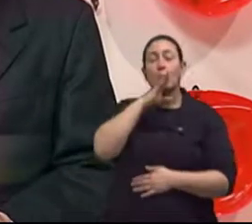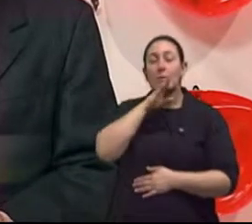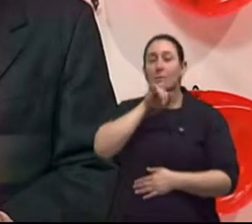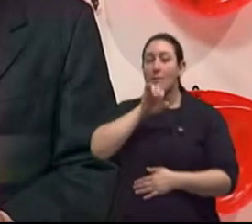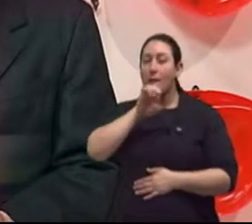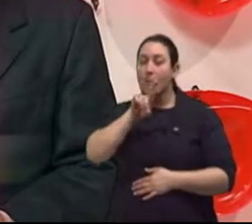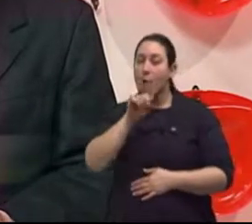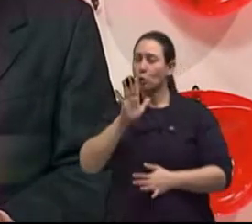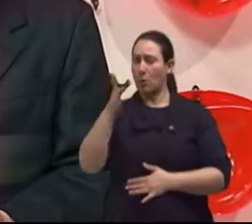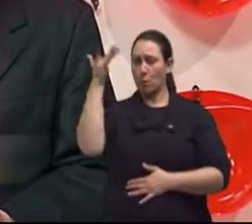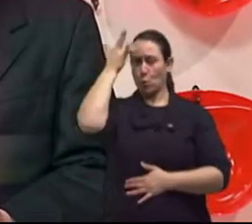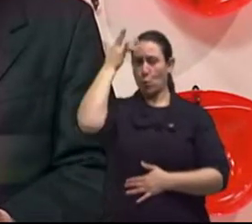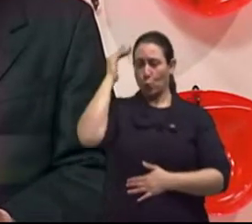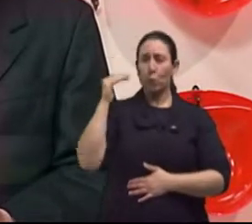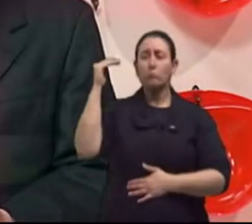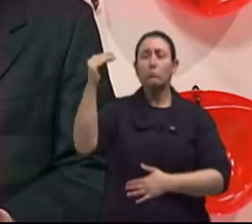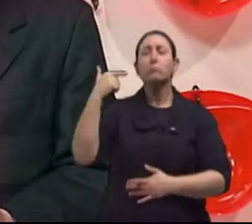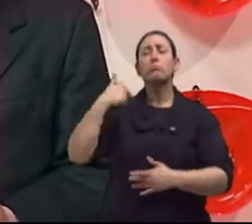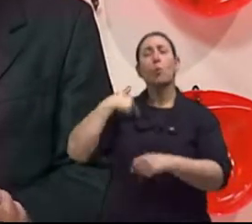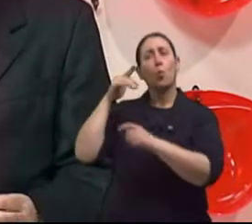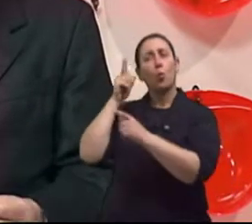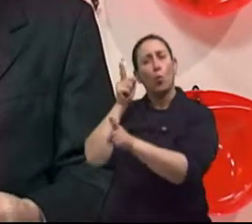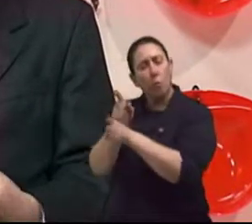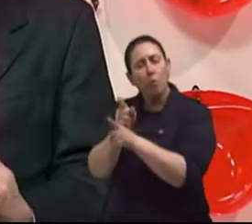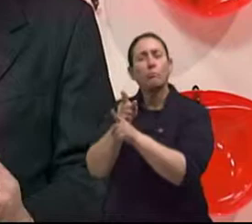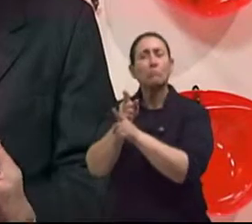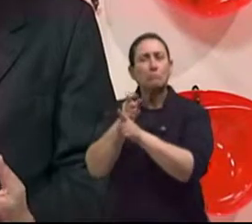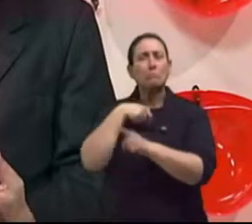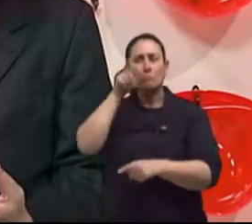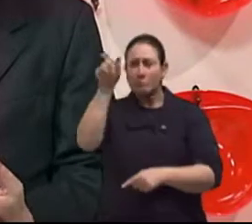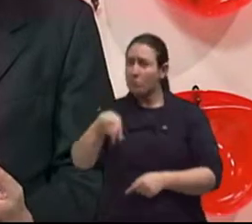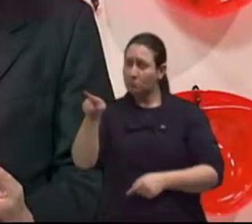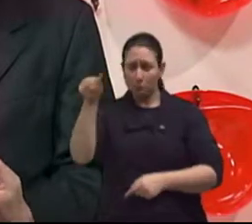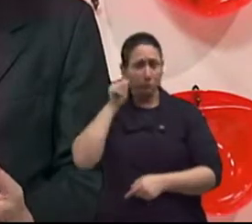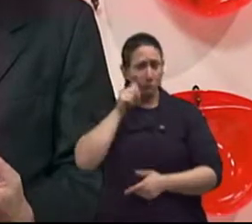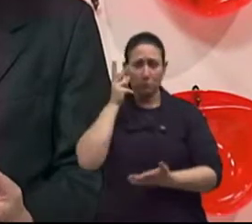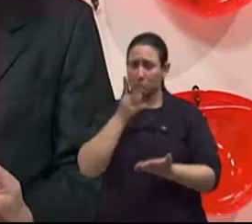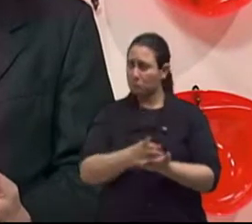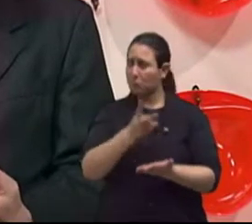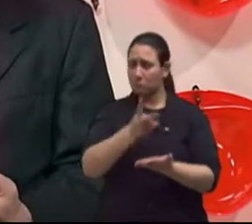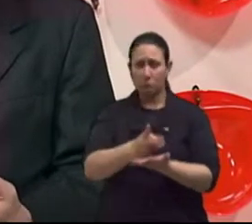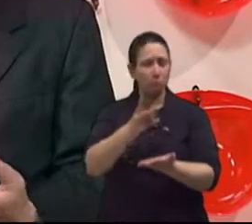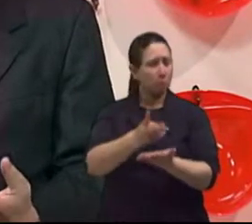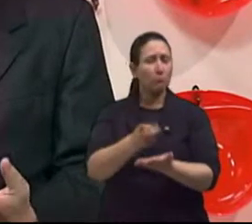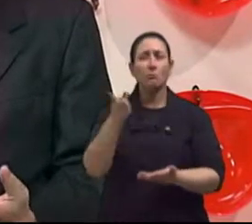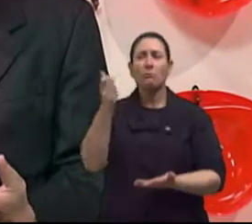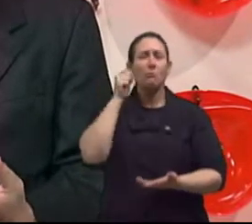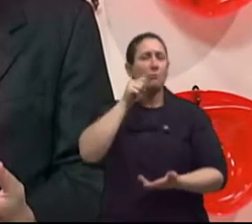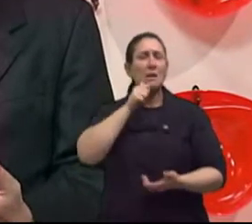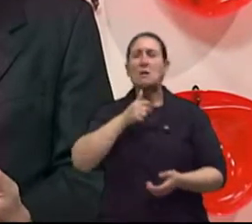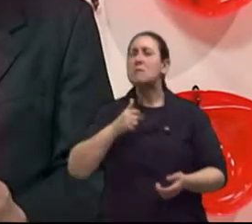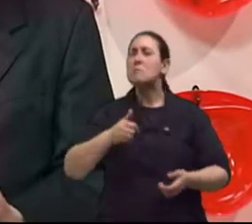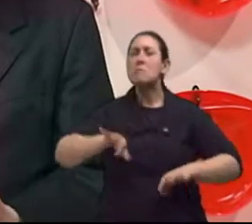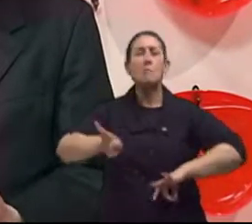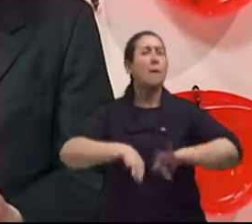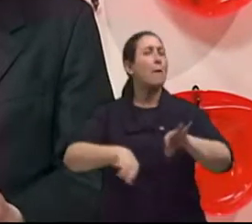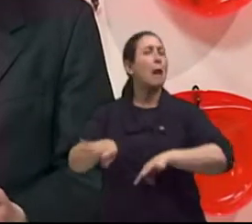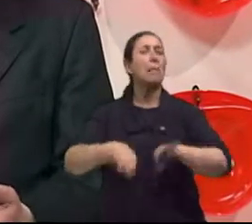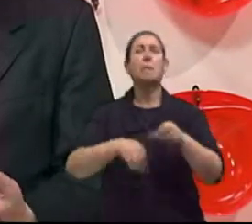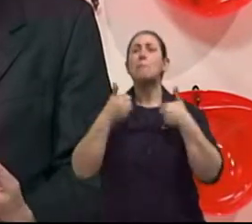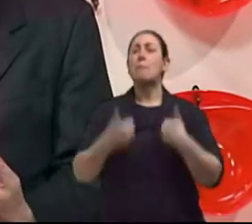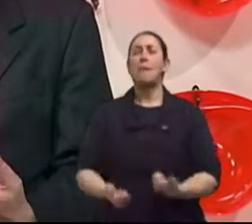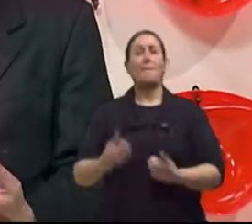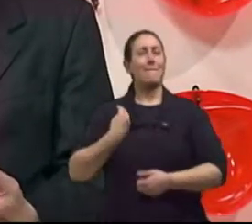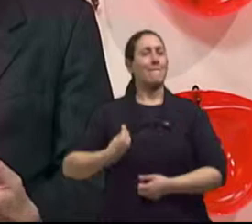posso dizer que ela é, até hoje, ela é essa pessoa muito bem preparada para a vida,